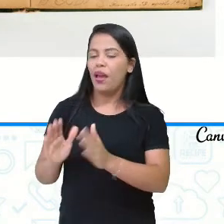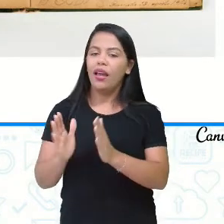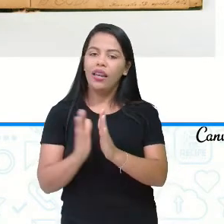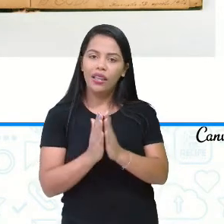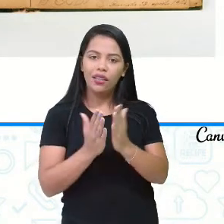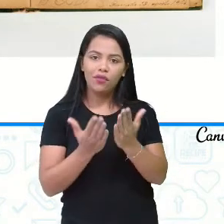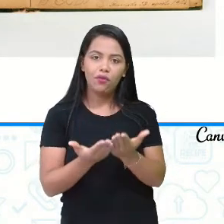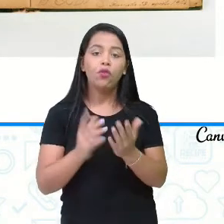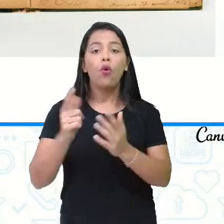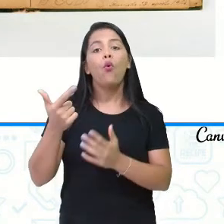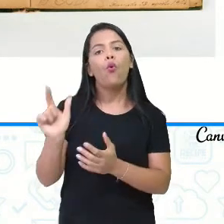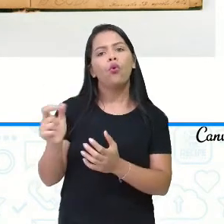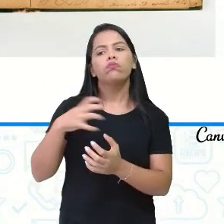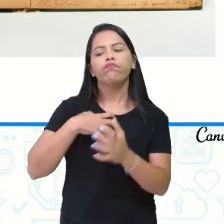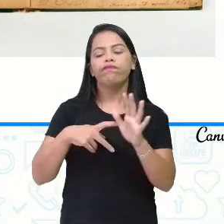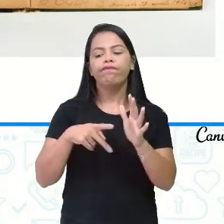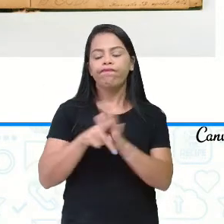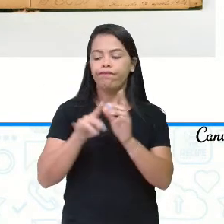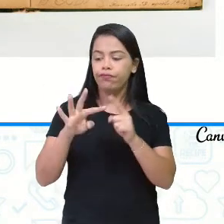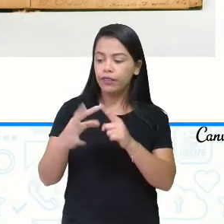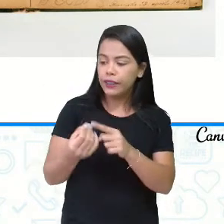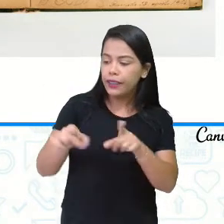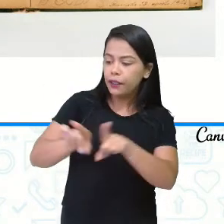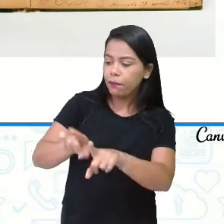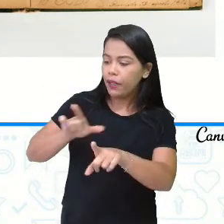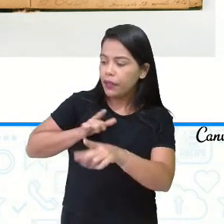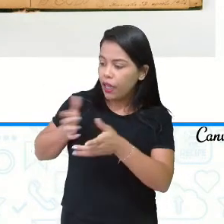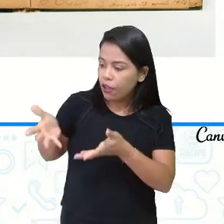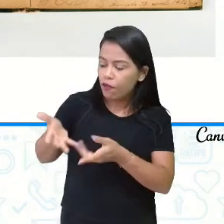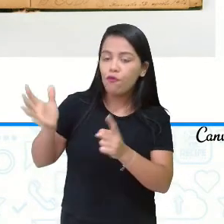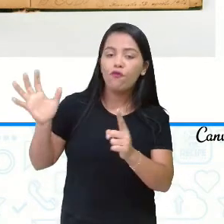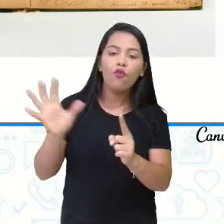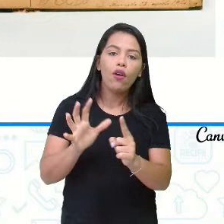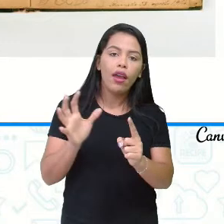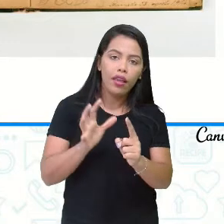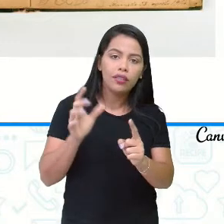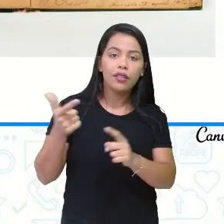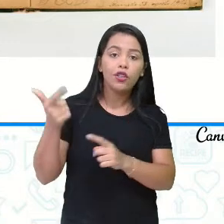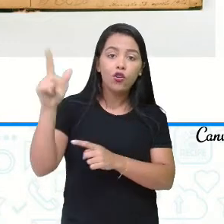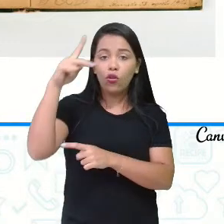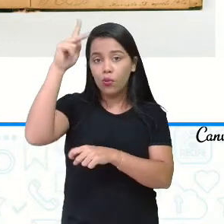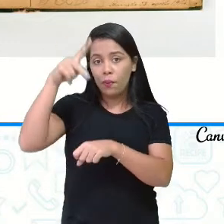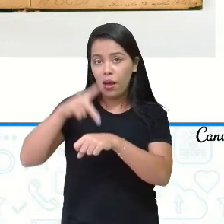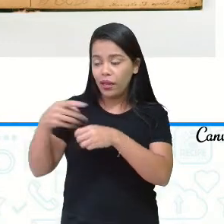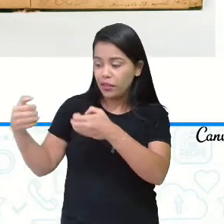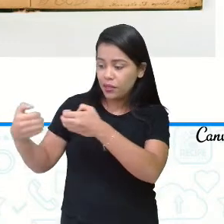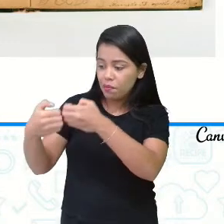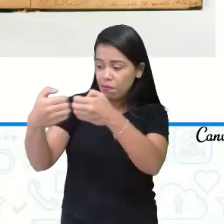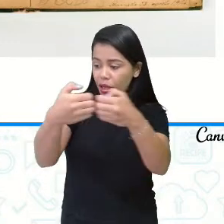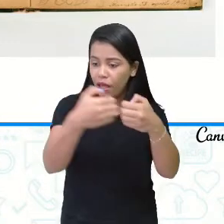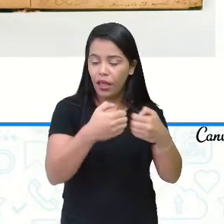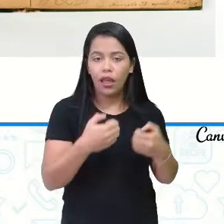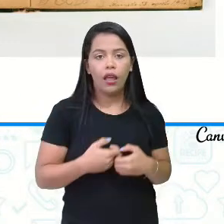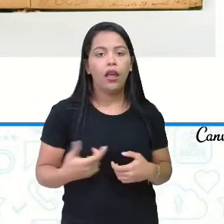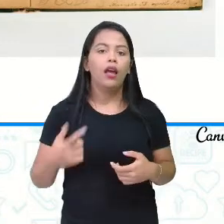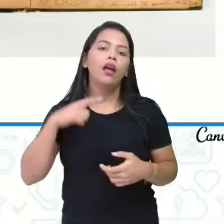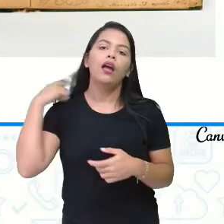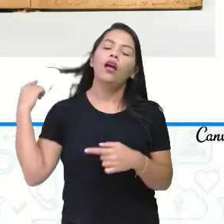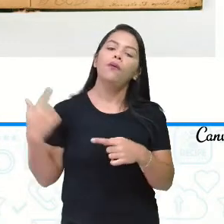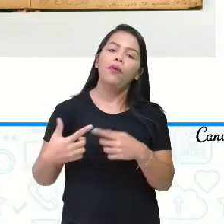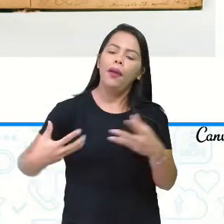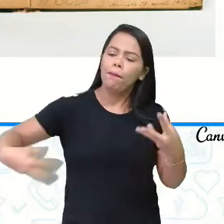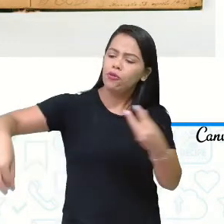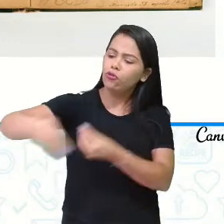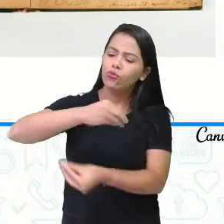Outras formas de arte que existem lá são inspiradas em outros países vizinhos. Por isso que eu não trouxe assim, fechado, a arte do Catar, porque é